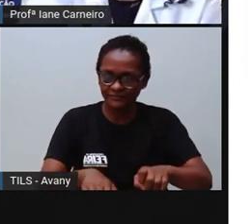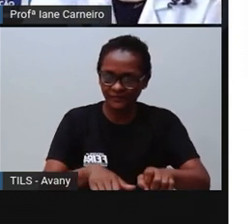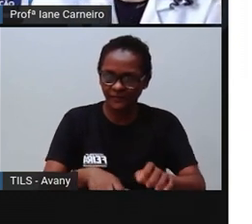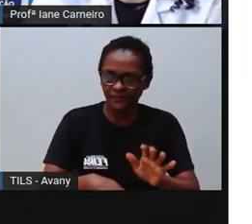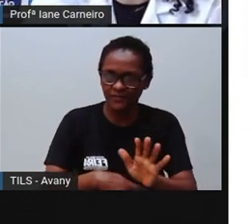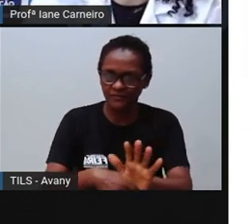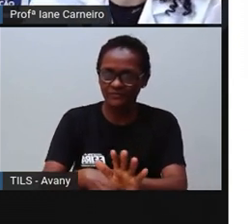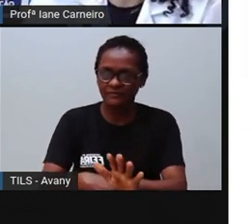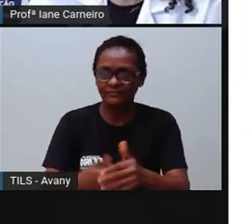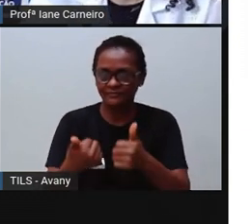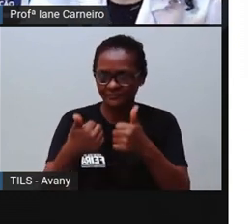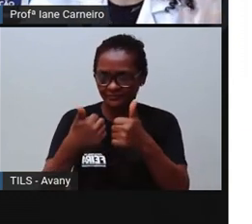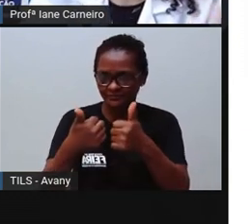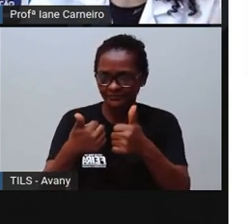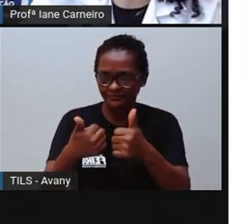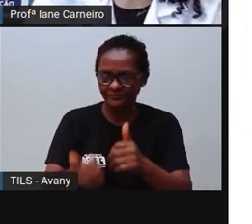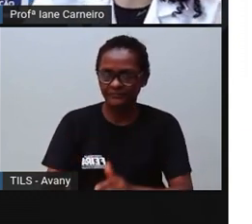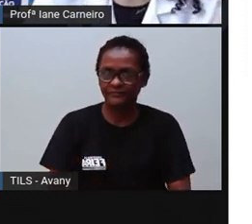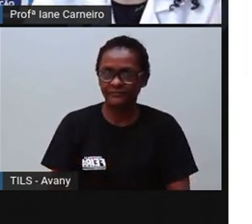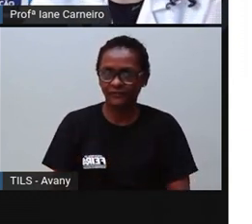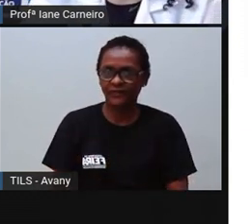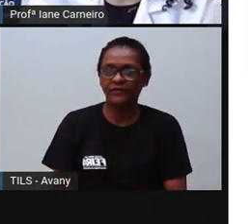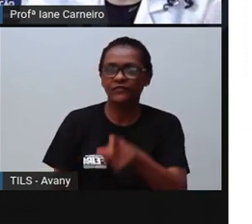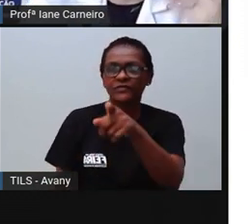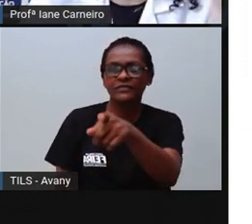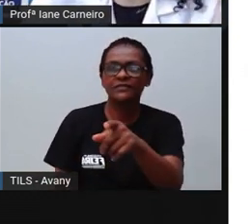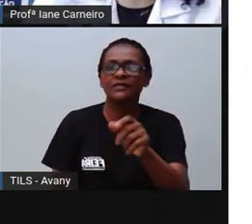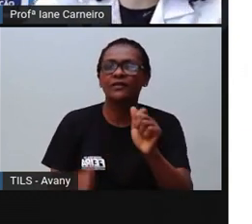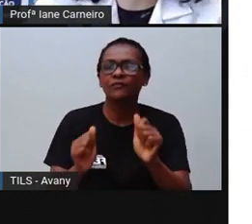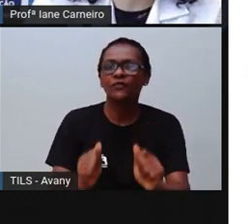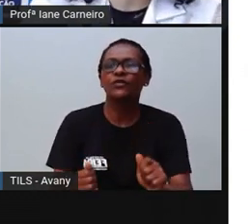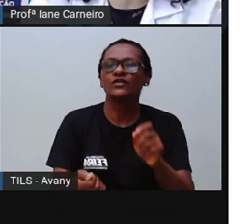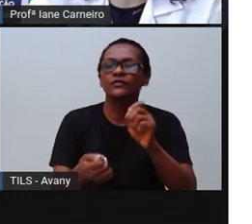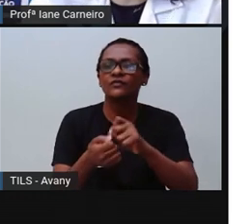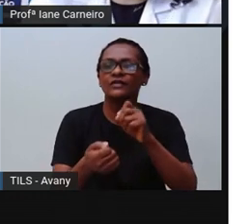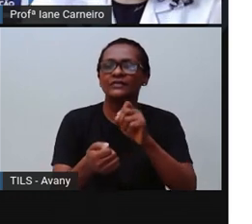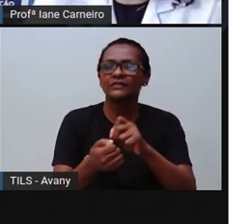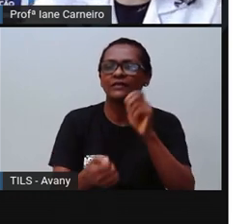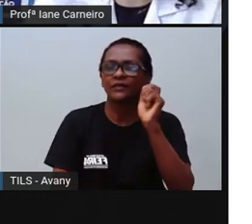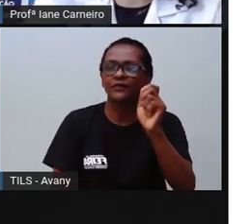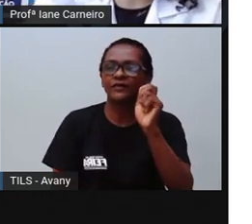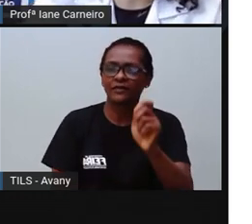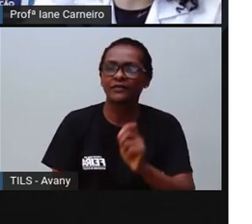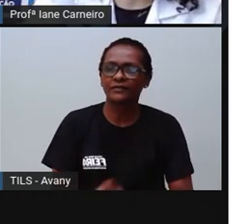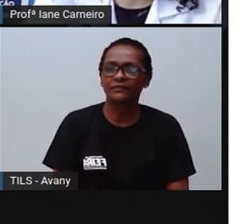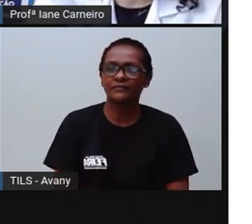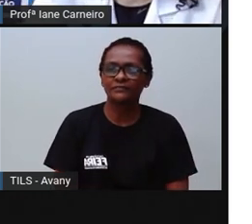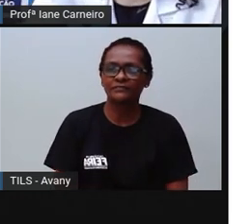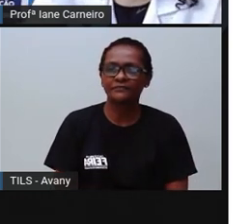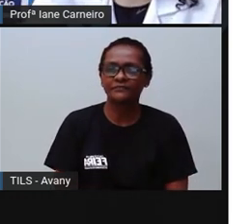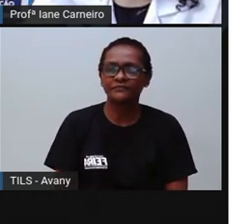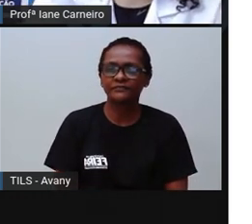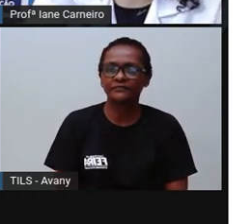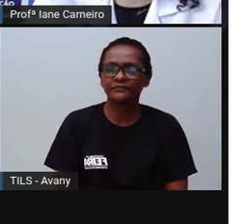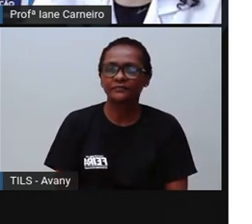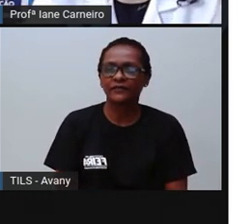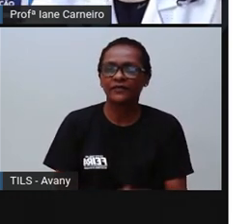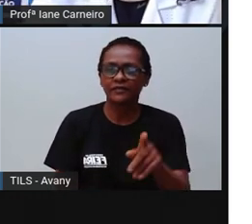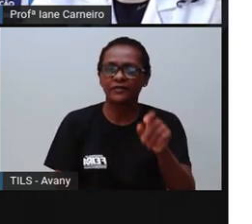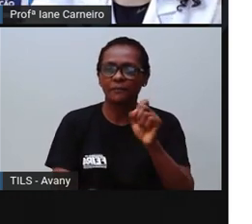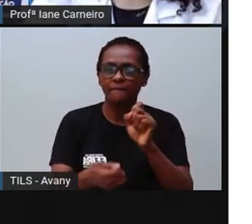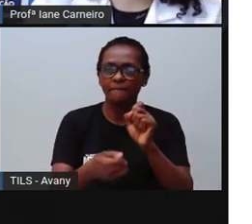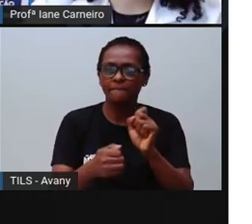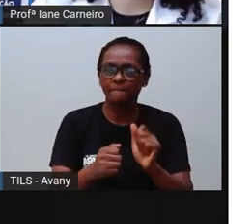atravessar a ponte, né. E o é você pode fazer quando se desentender com o seu amigo? Vamos ver, ó. Você pode